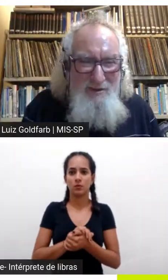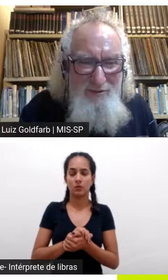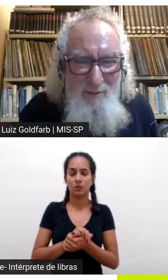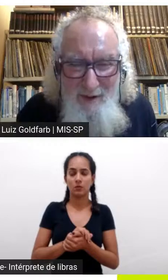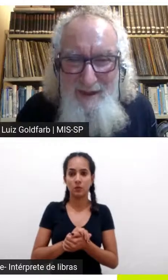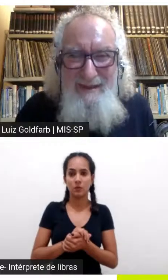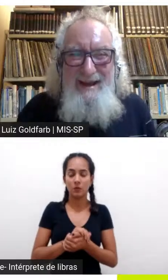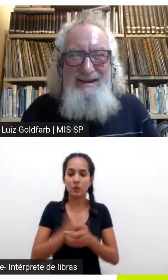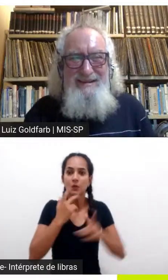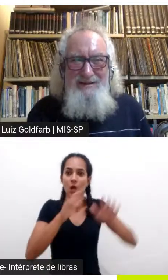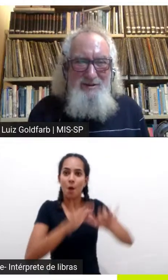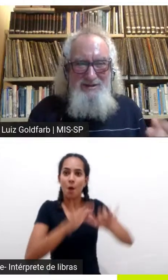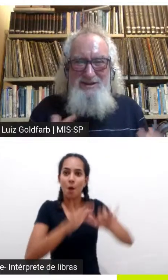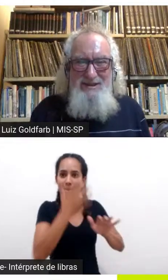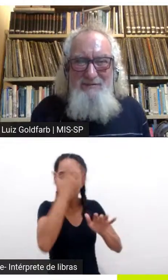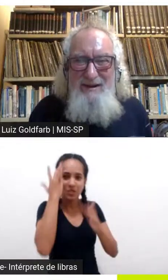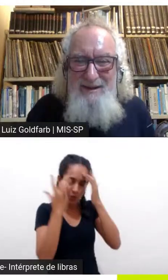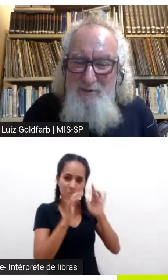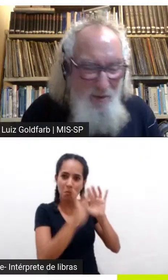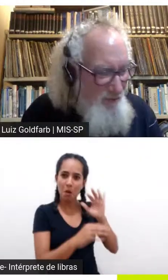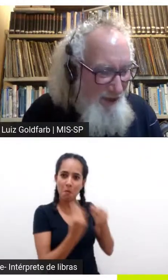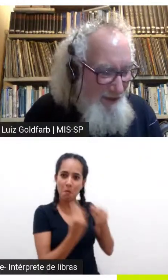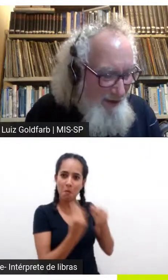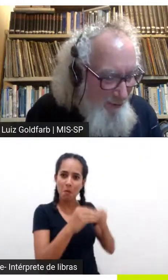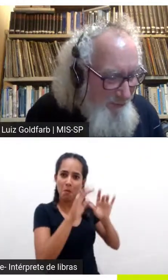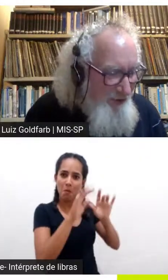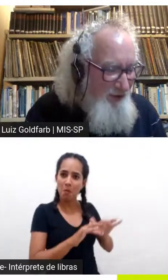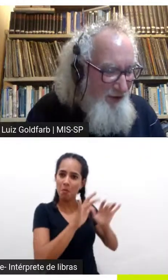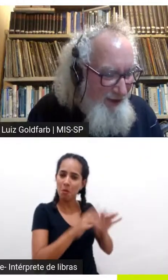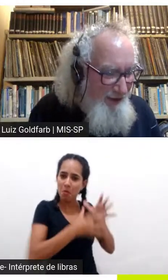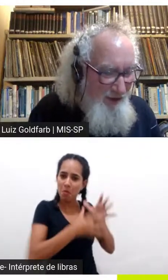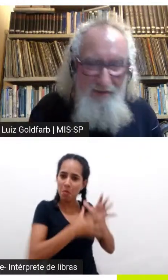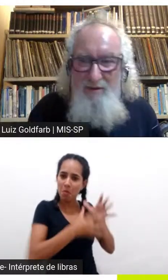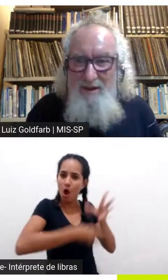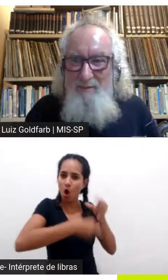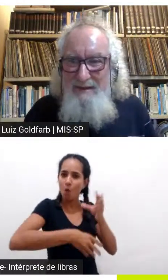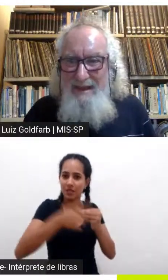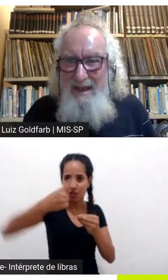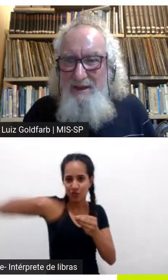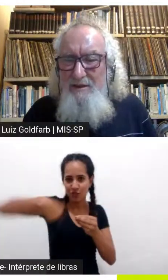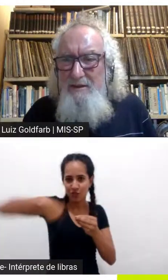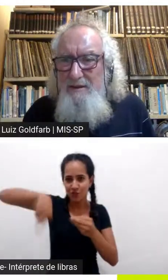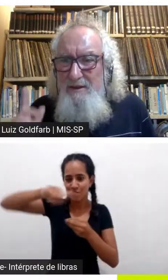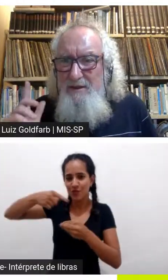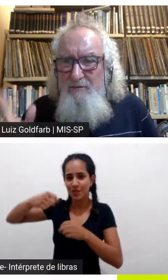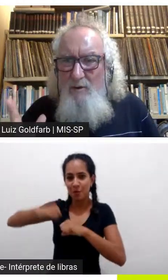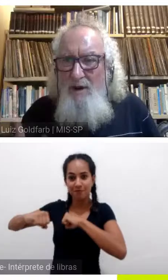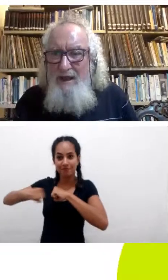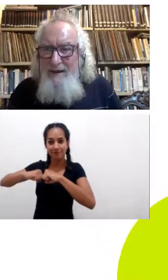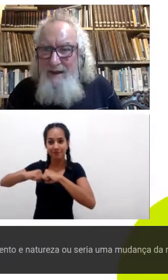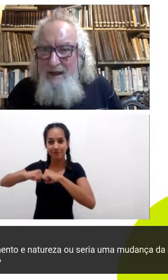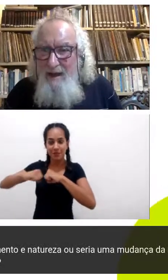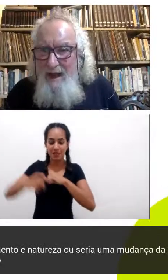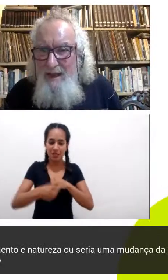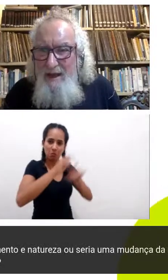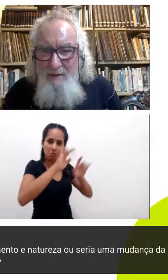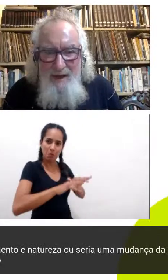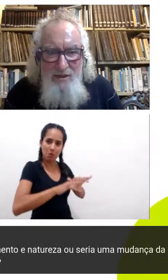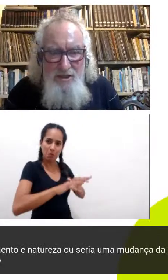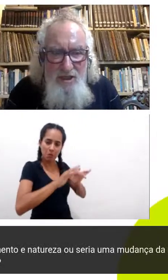comentários complementares aí o que a gente está falando muito legal agradeço aí a plateia vamos lá